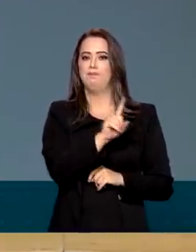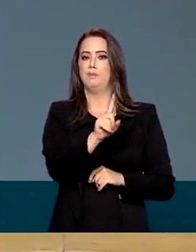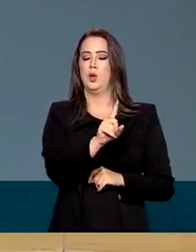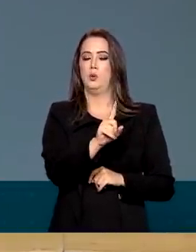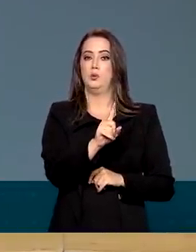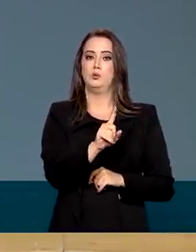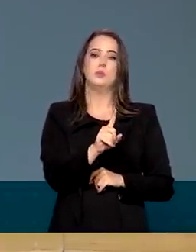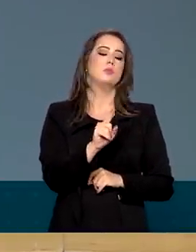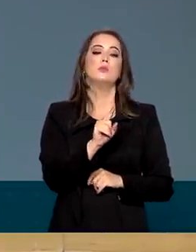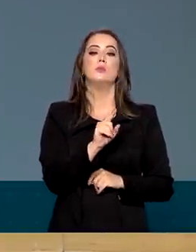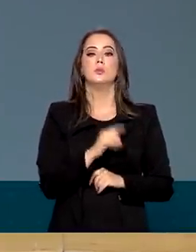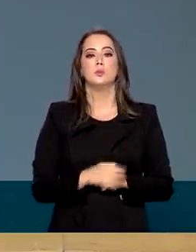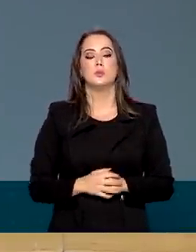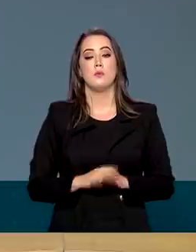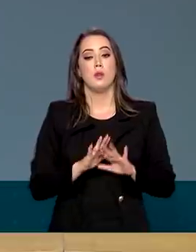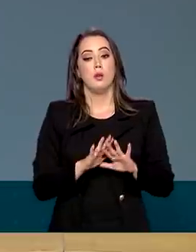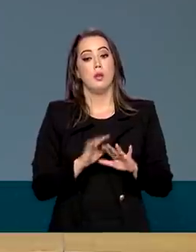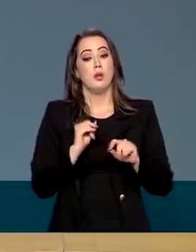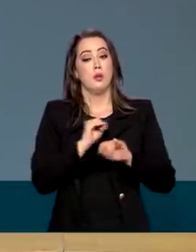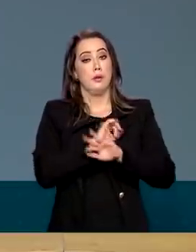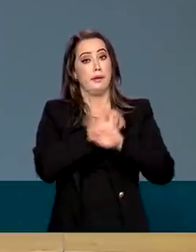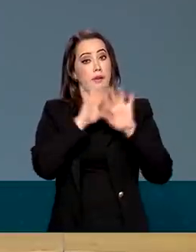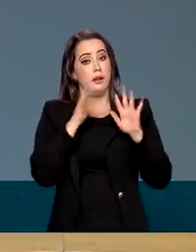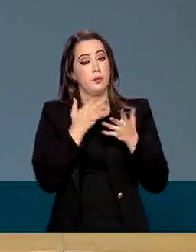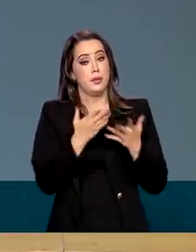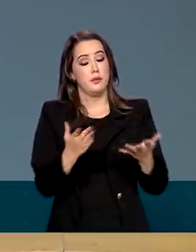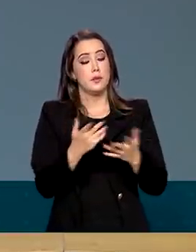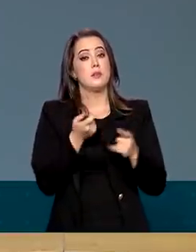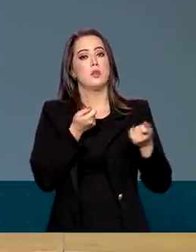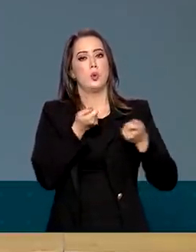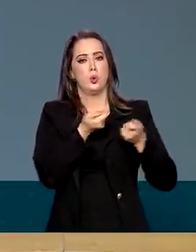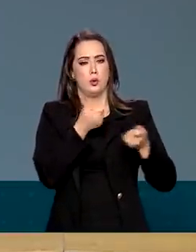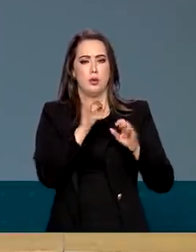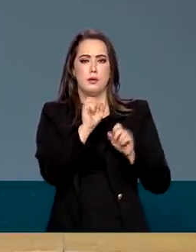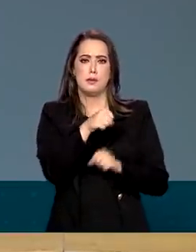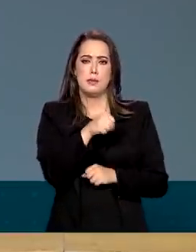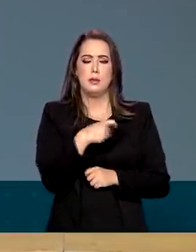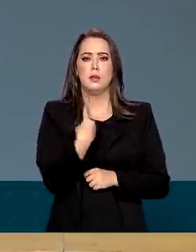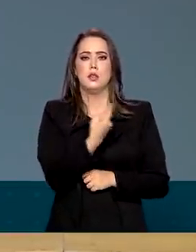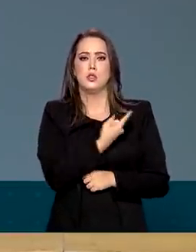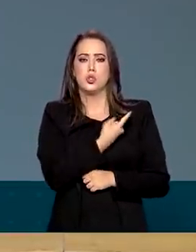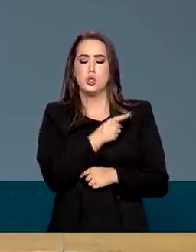acontecendo. Está acontecendo uma coisa muito ponderada, que é o seguinte, olha,